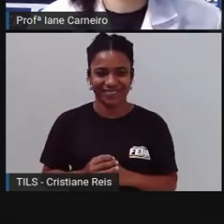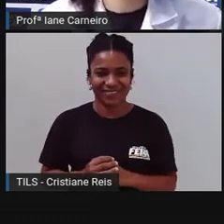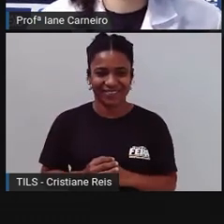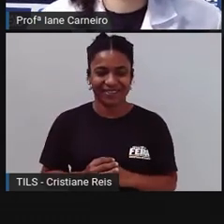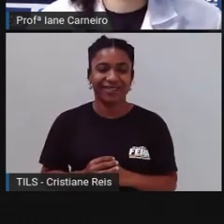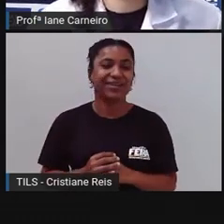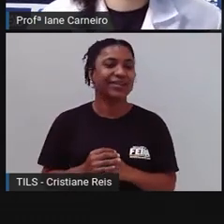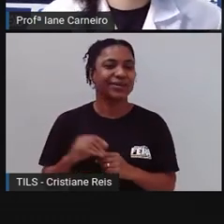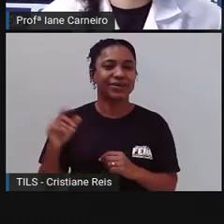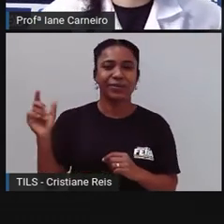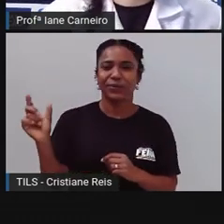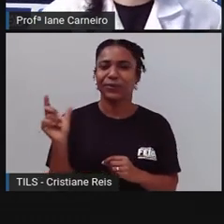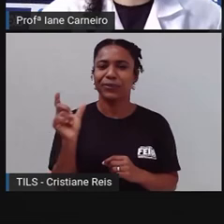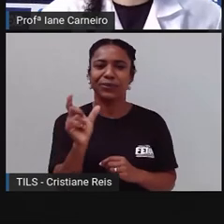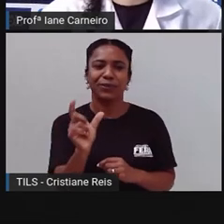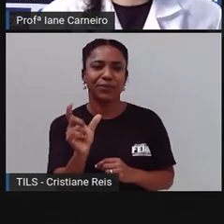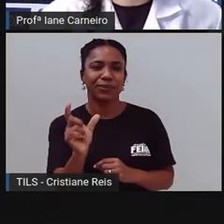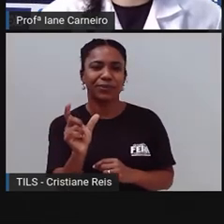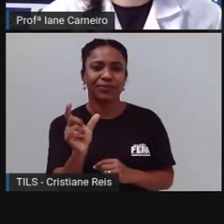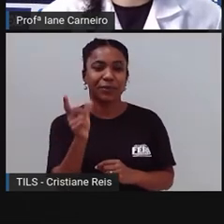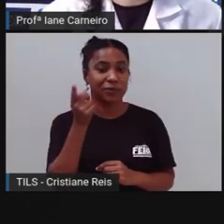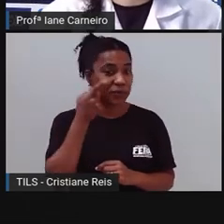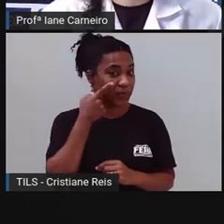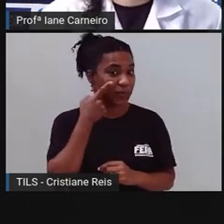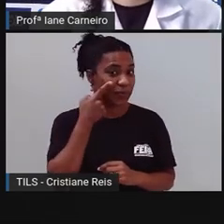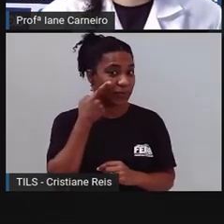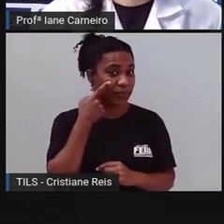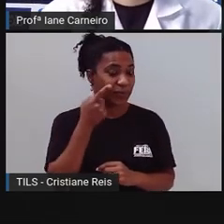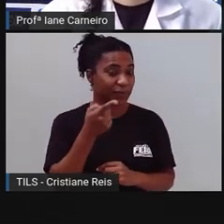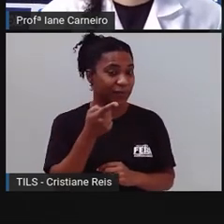foi a palavra que a gente formou? Vamos tentar ver, ó.